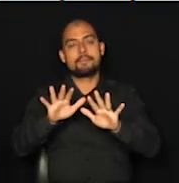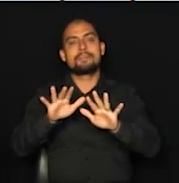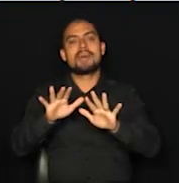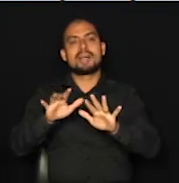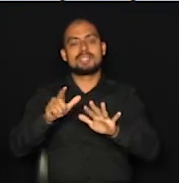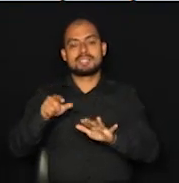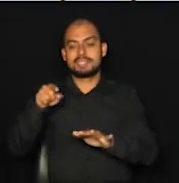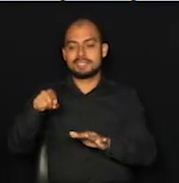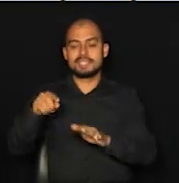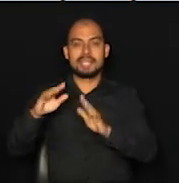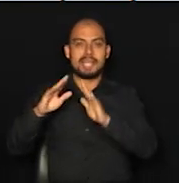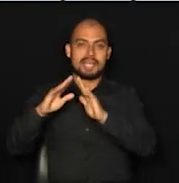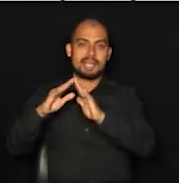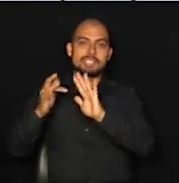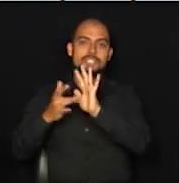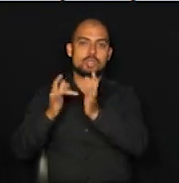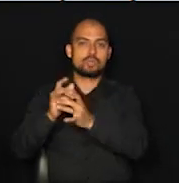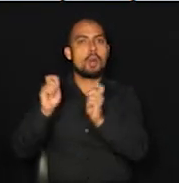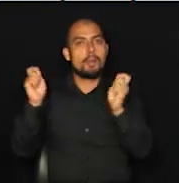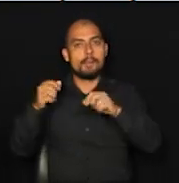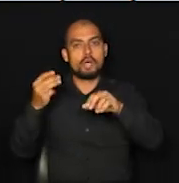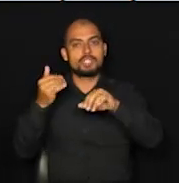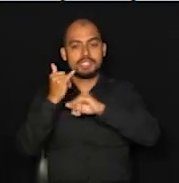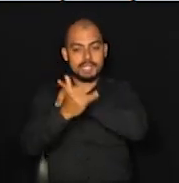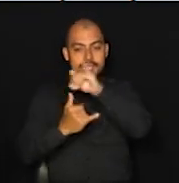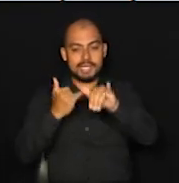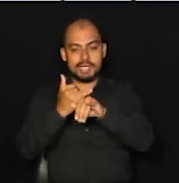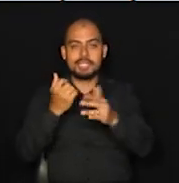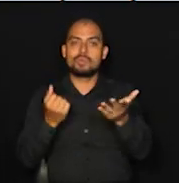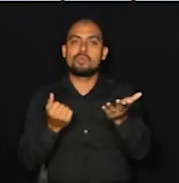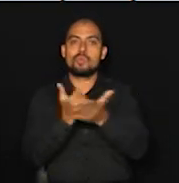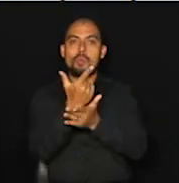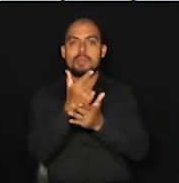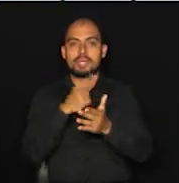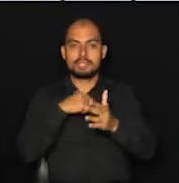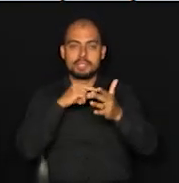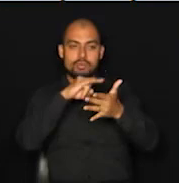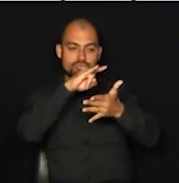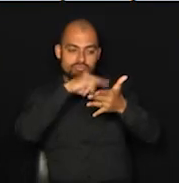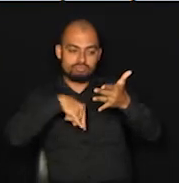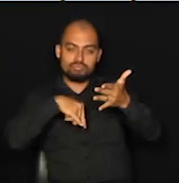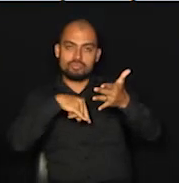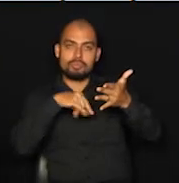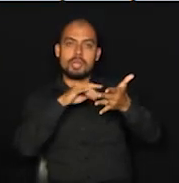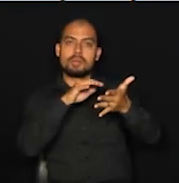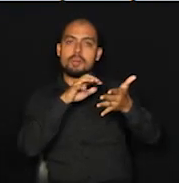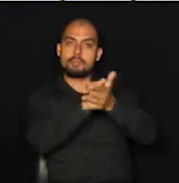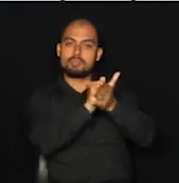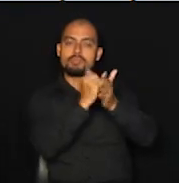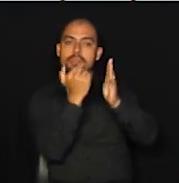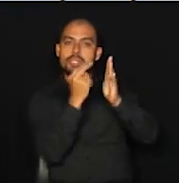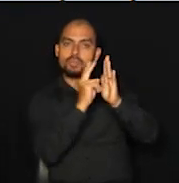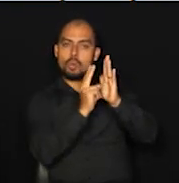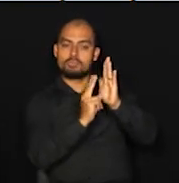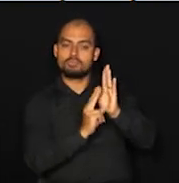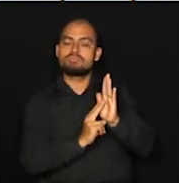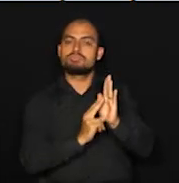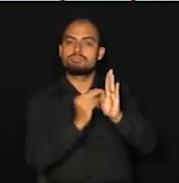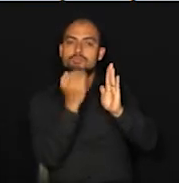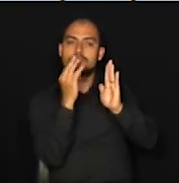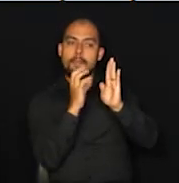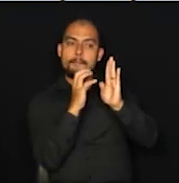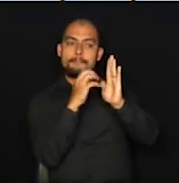o seguinte, você pode comprar pela internet, tem um formulário lá disponível para que as pessoas preencham,